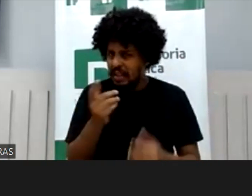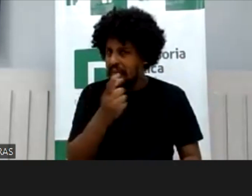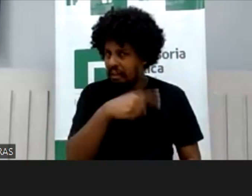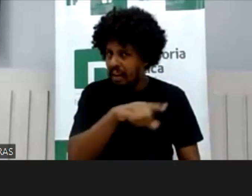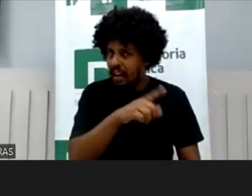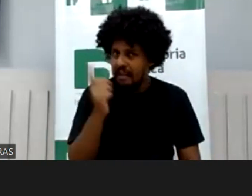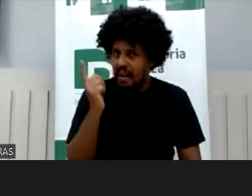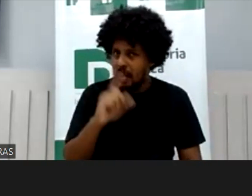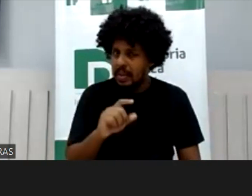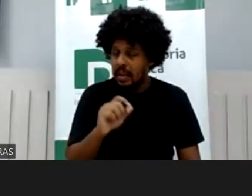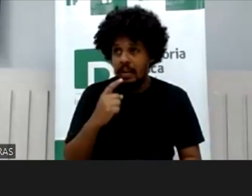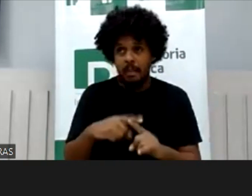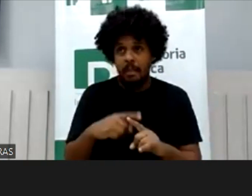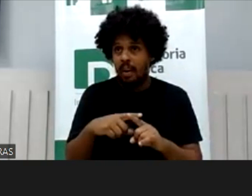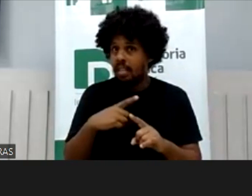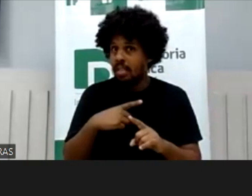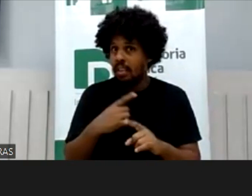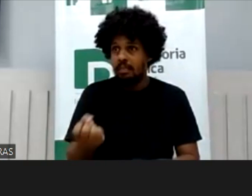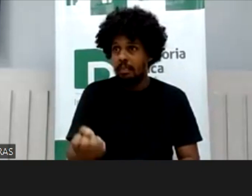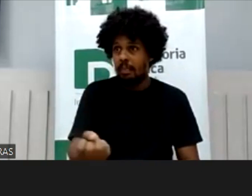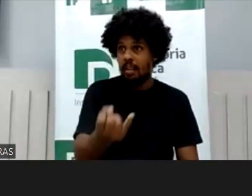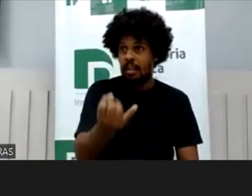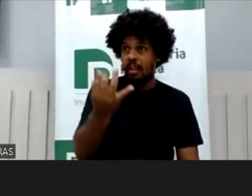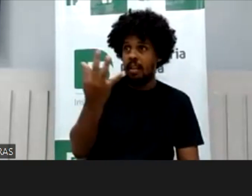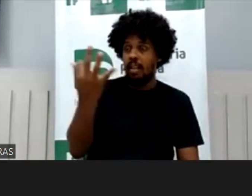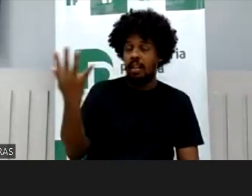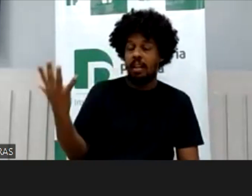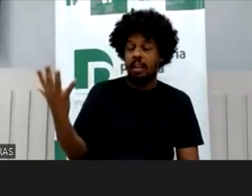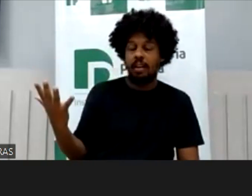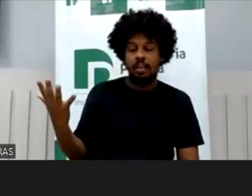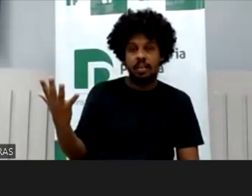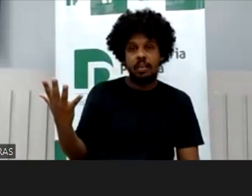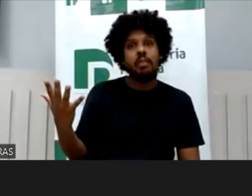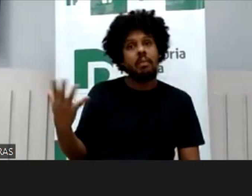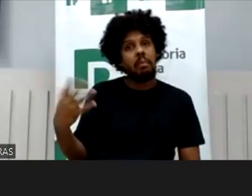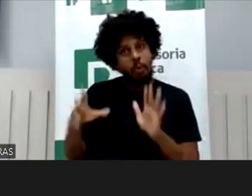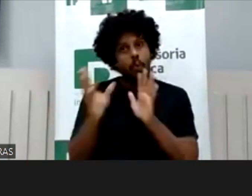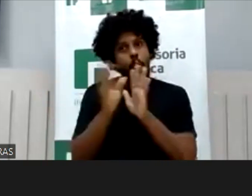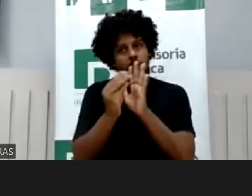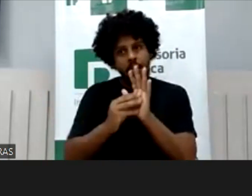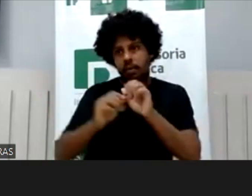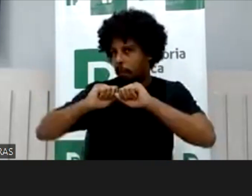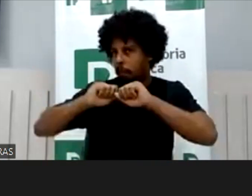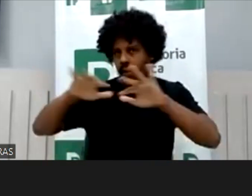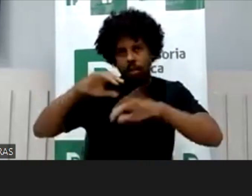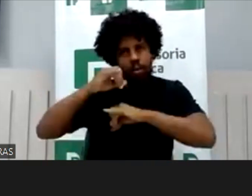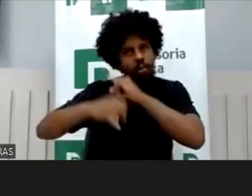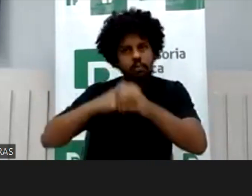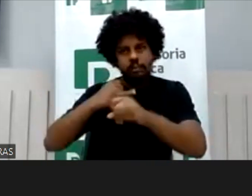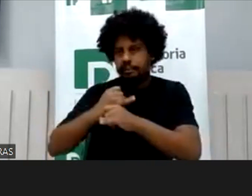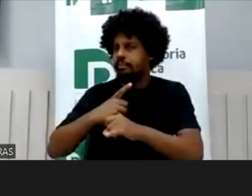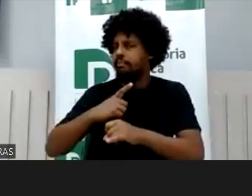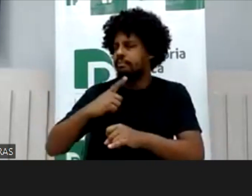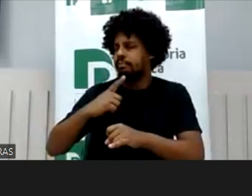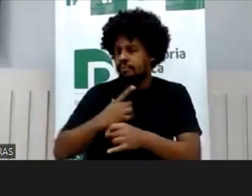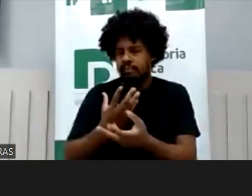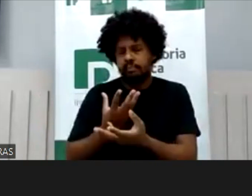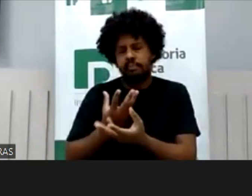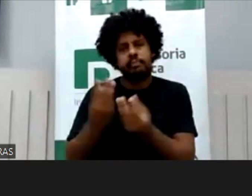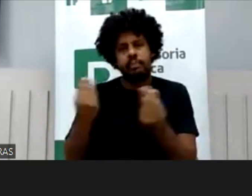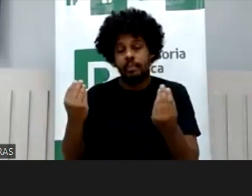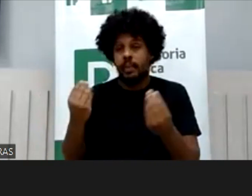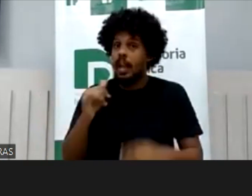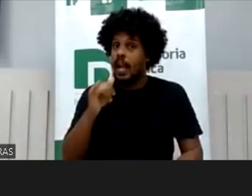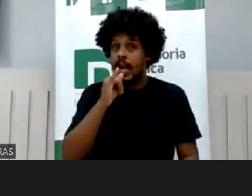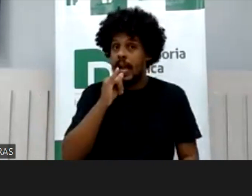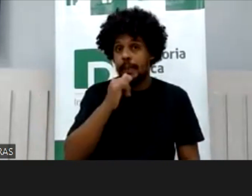porque o charity comercial está sendo muito praticado, porque não são só os casos de crianças que os pais criam perfis